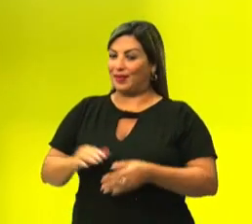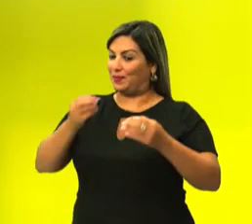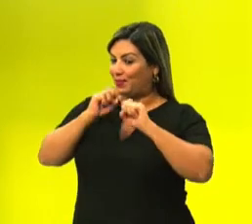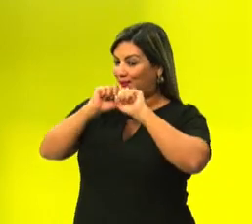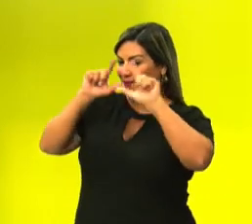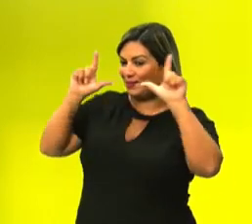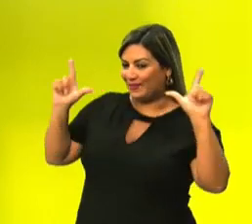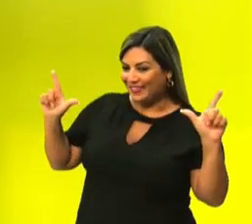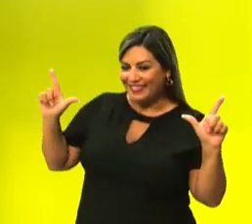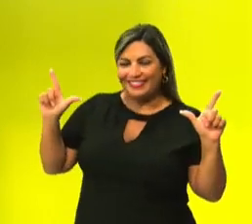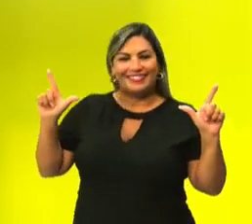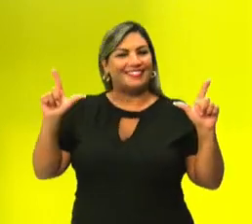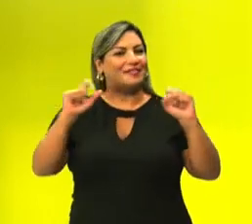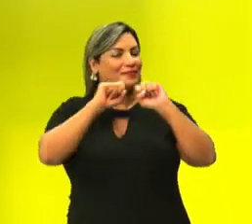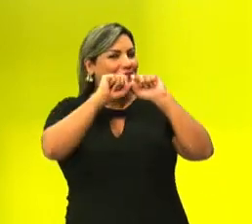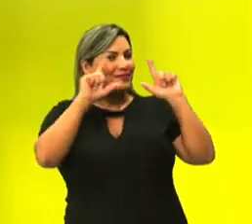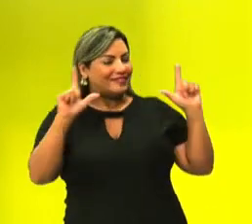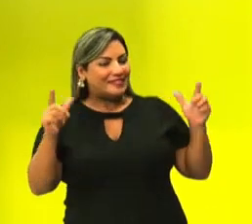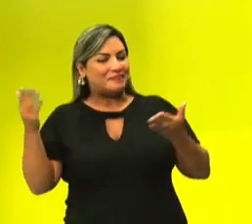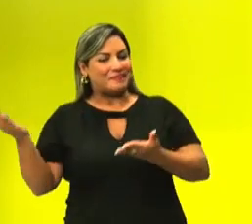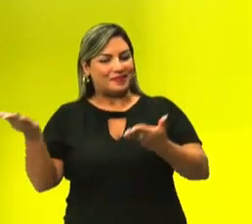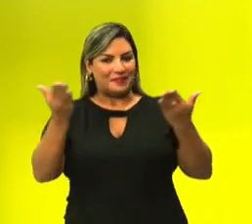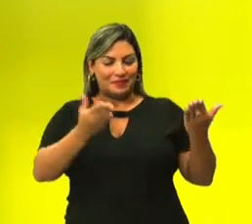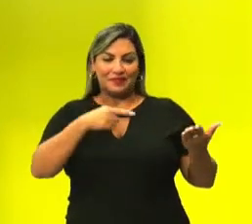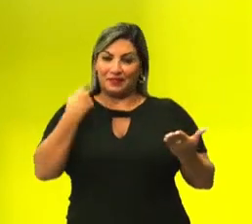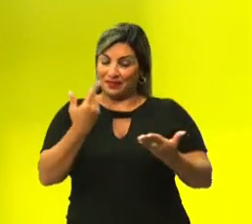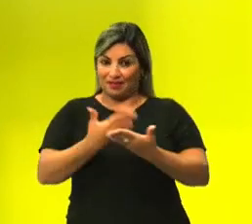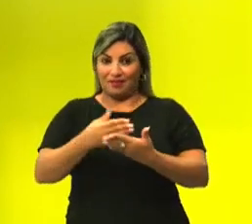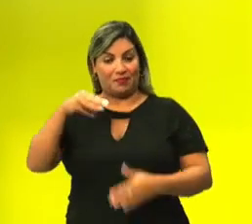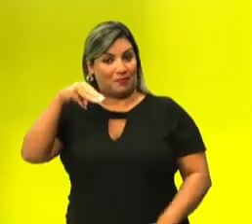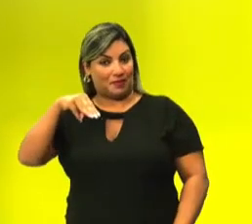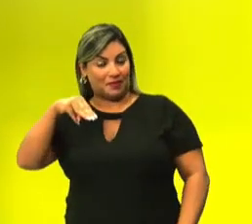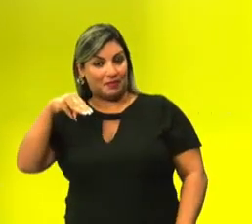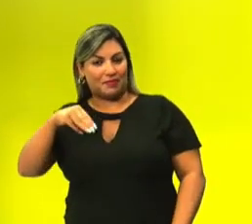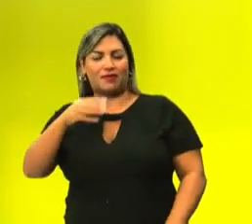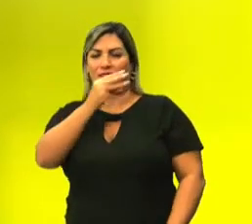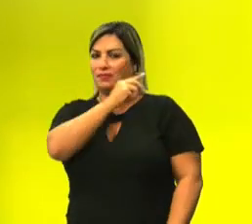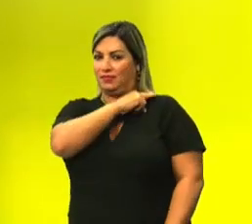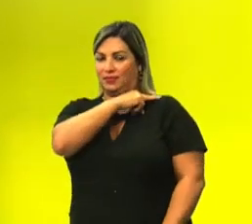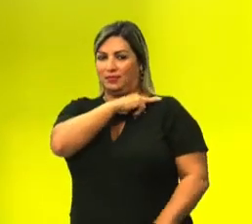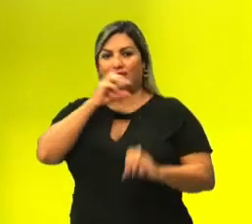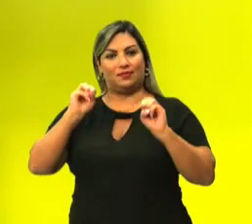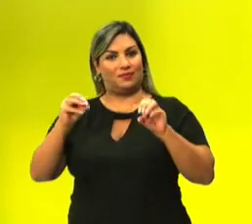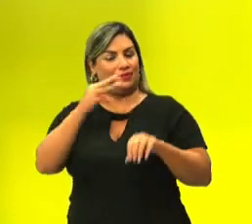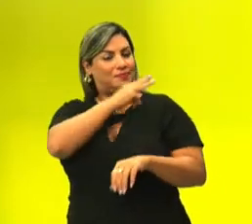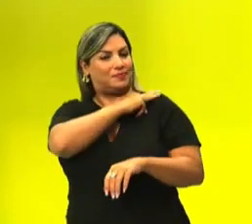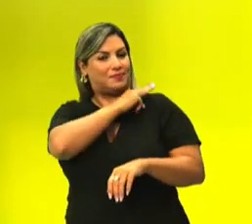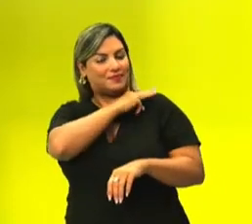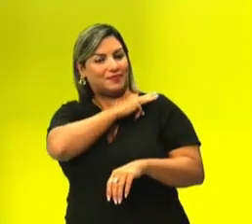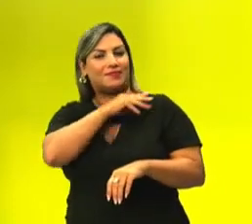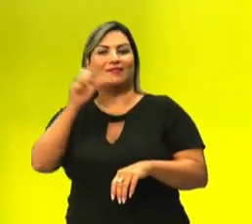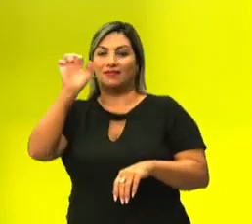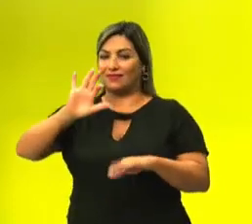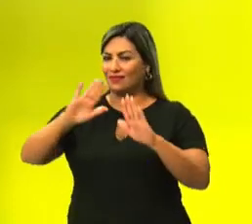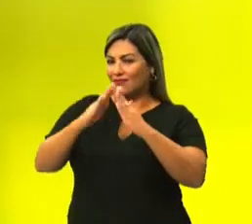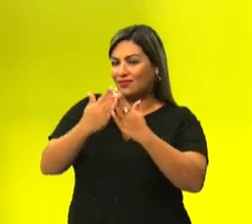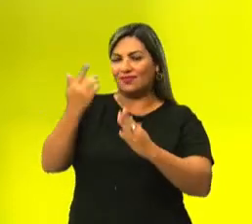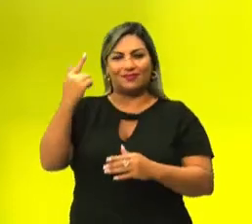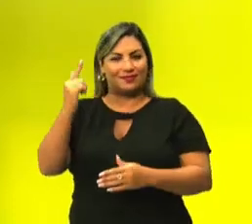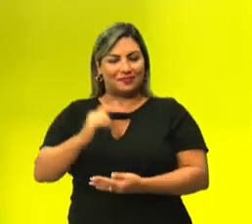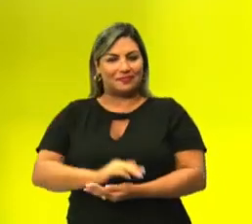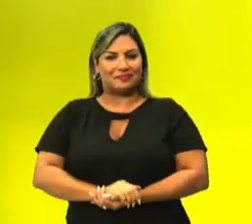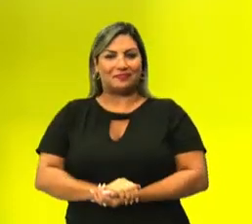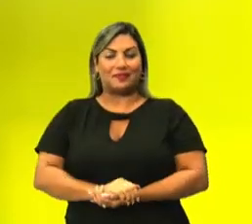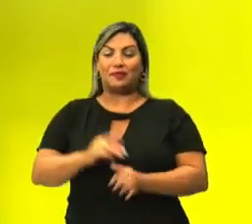Bom dia, bom dia, bom dia. Sejam bem-vindos à nossa aula de matemática para a segunda série do Ensino Médio na Rede Estadual de